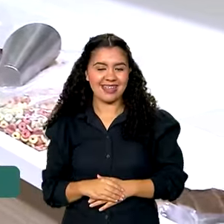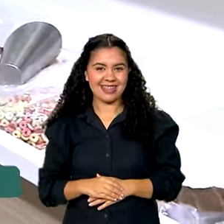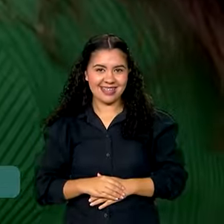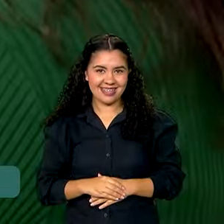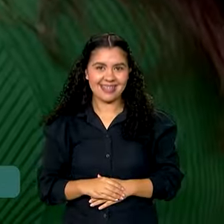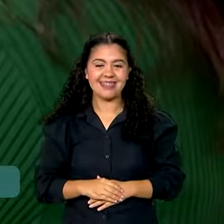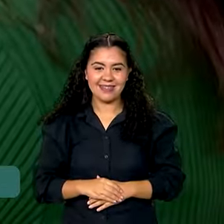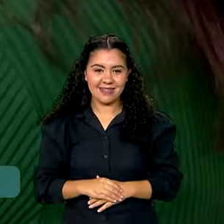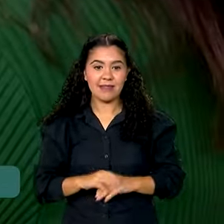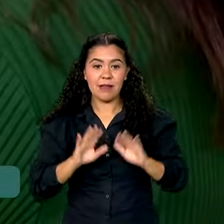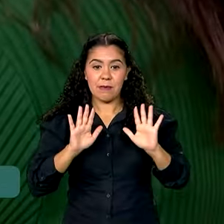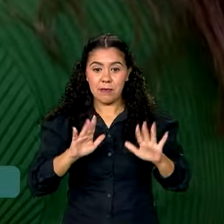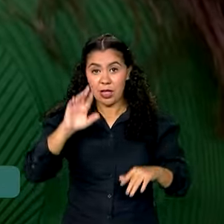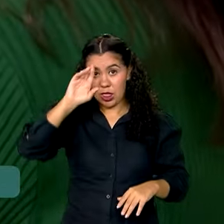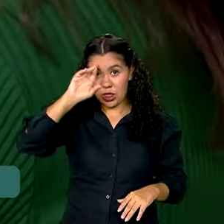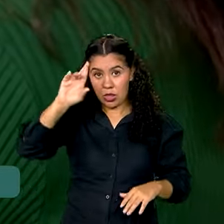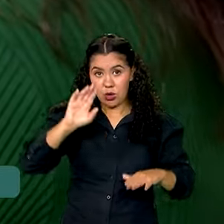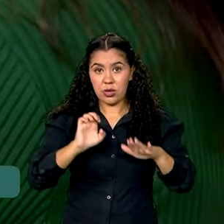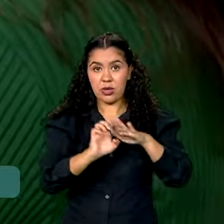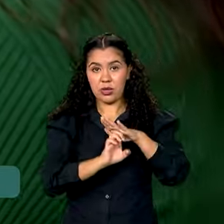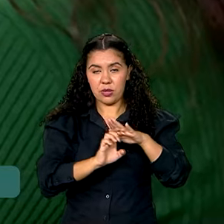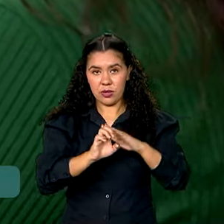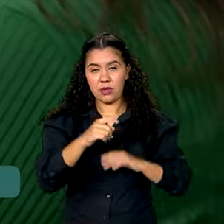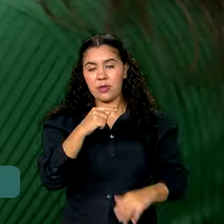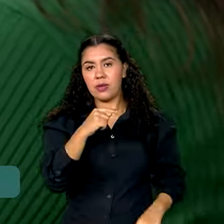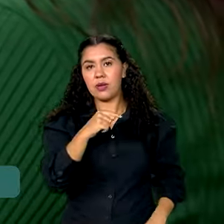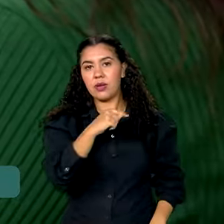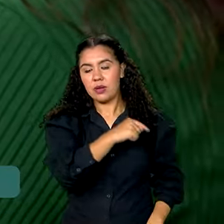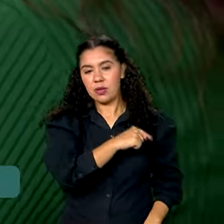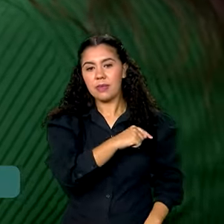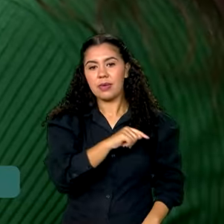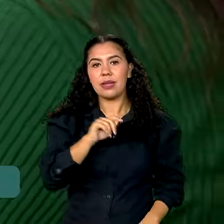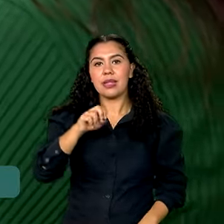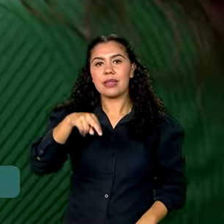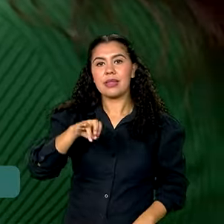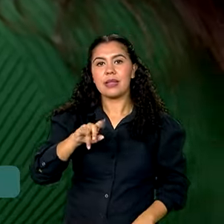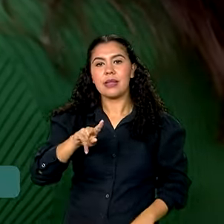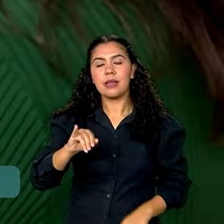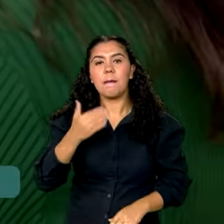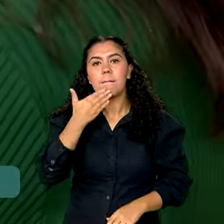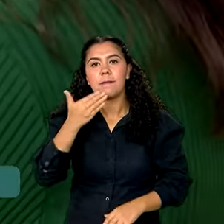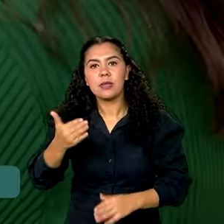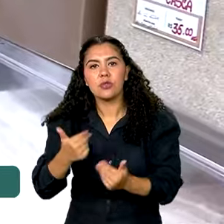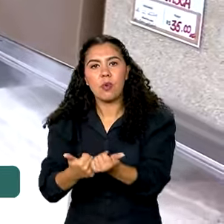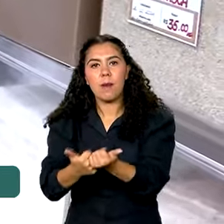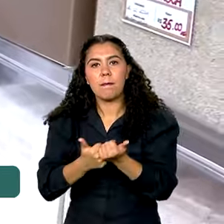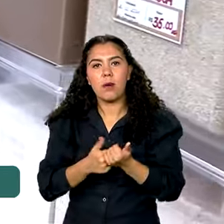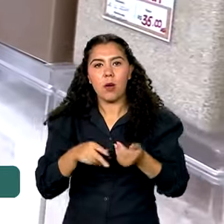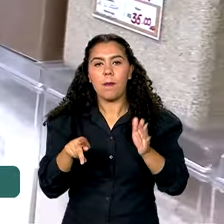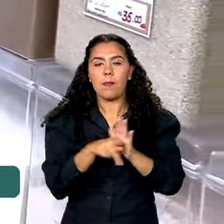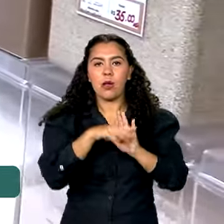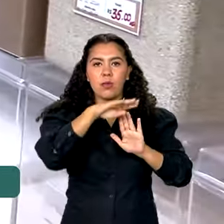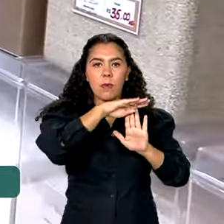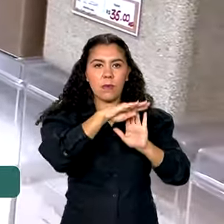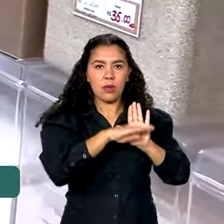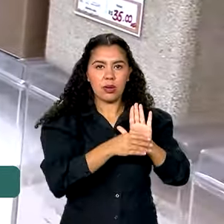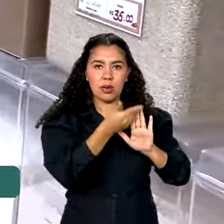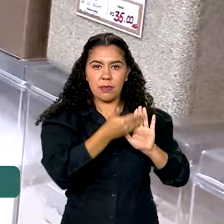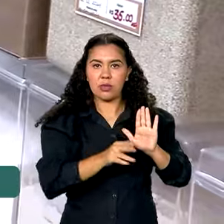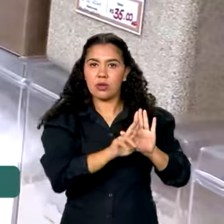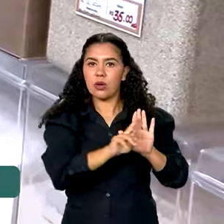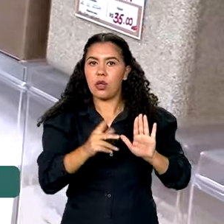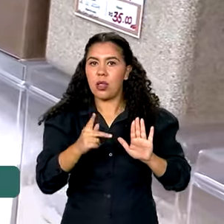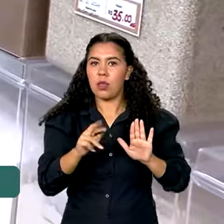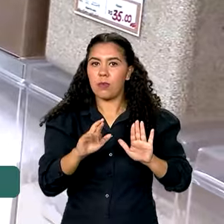A proprietária Nelly Costa pediu recursos do Pronamp Emergencial. O programa dá subsídio de